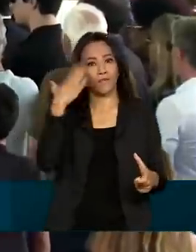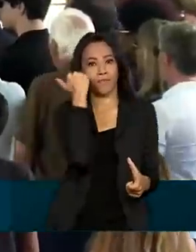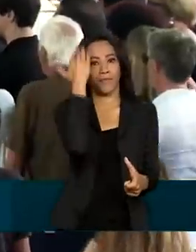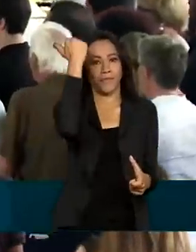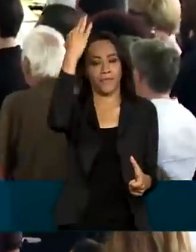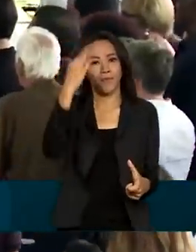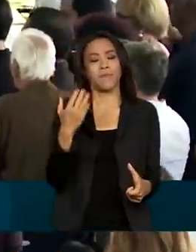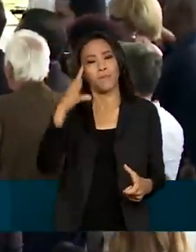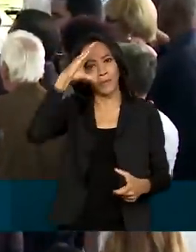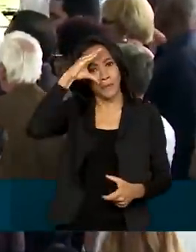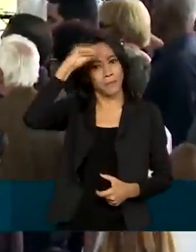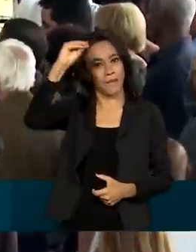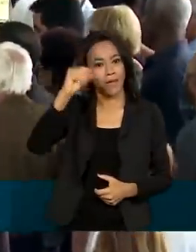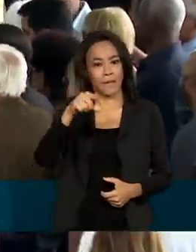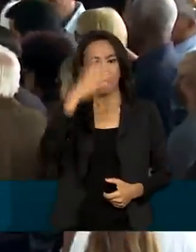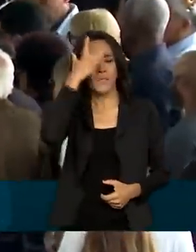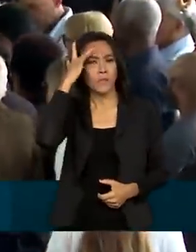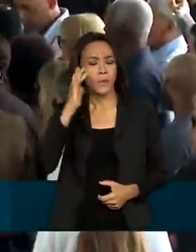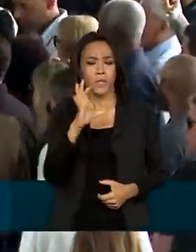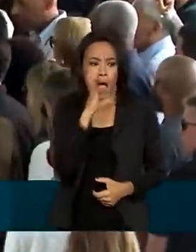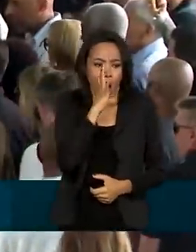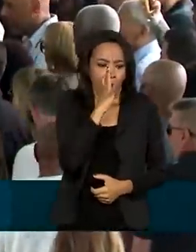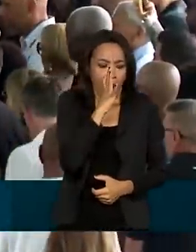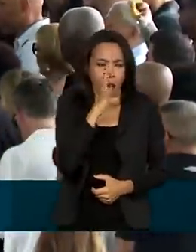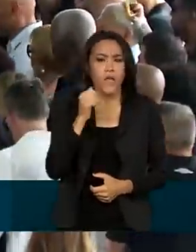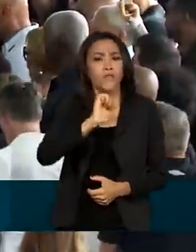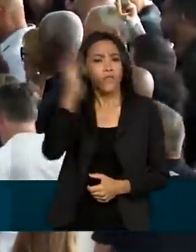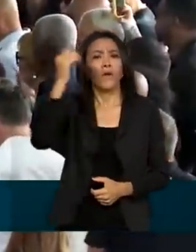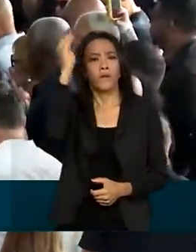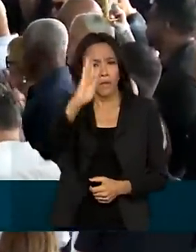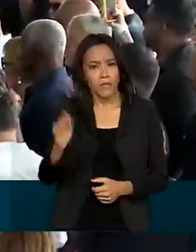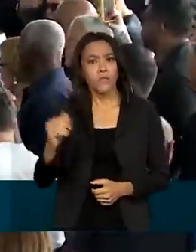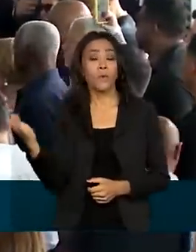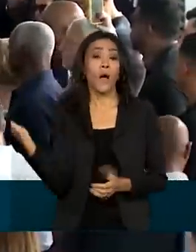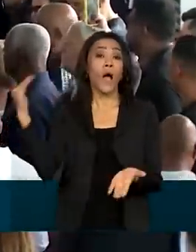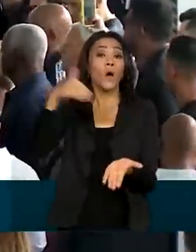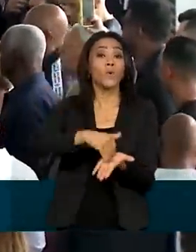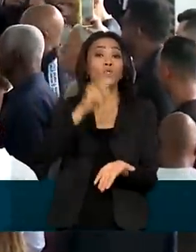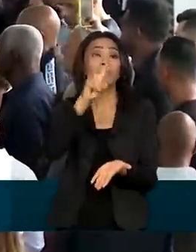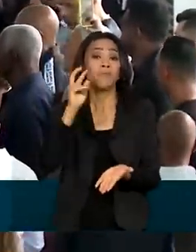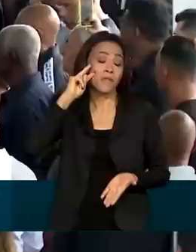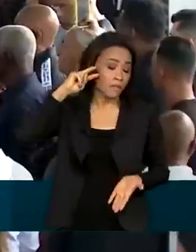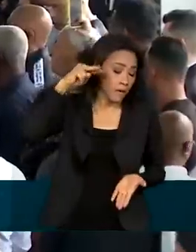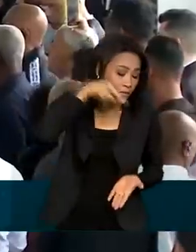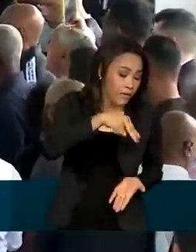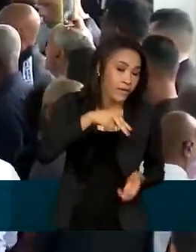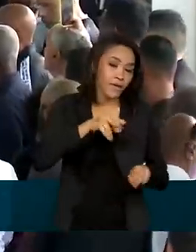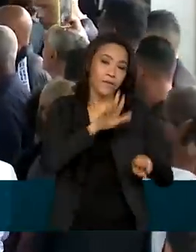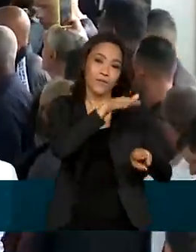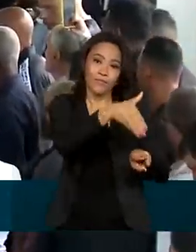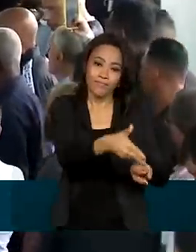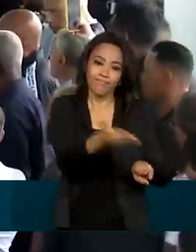Admiradores de todo o país e também do exterior, quiseram prestar uma última homenagem ao rei do futebol.